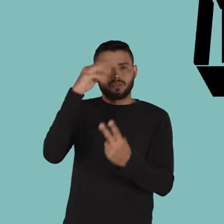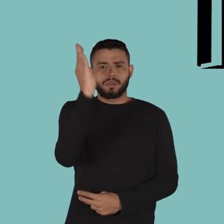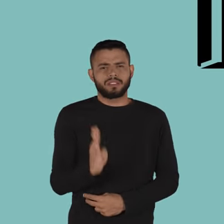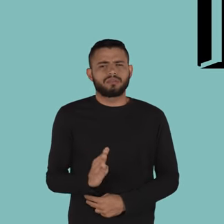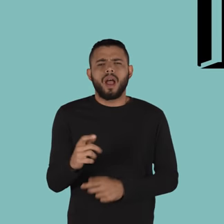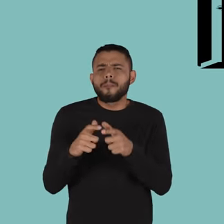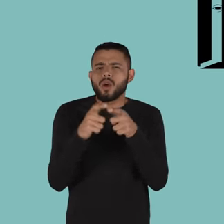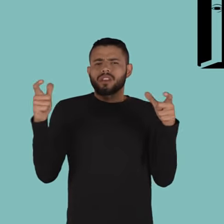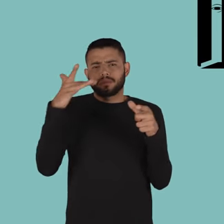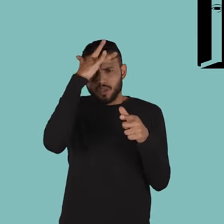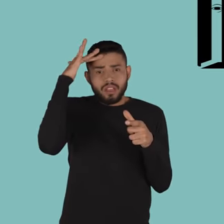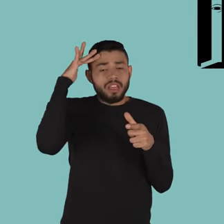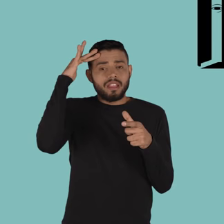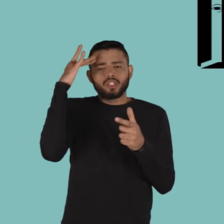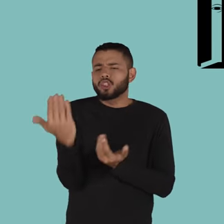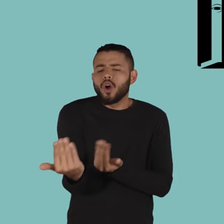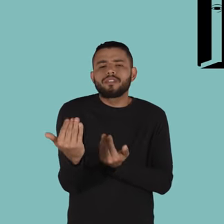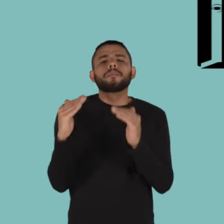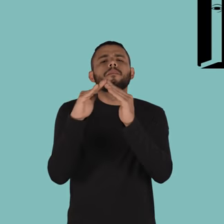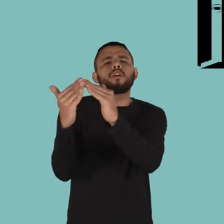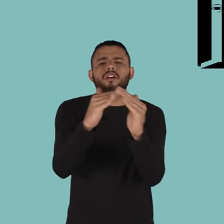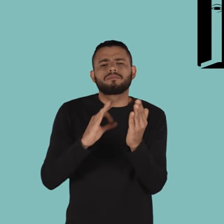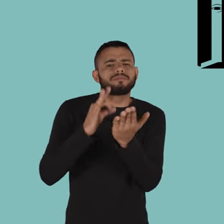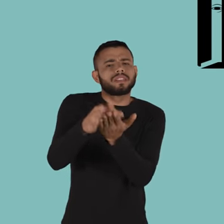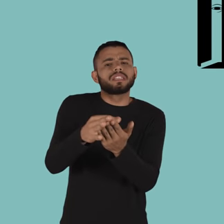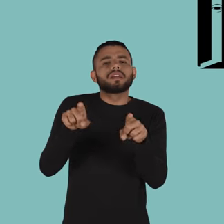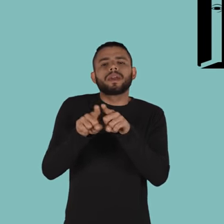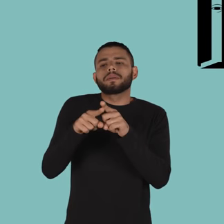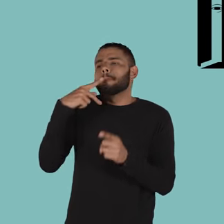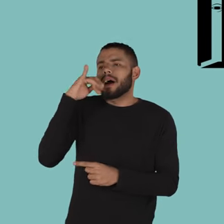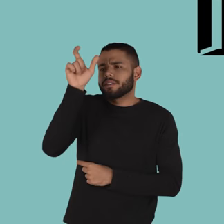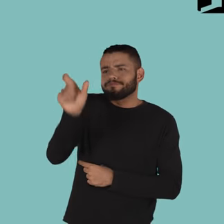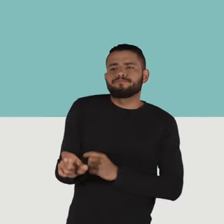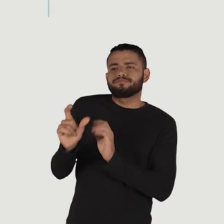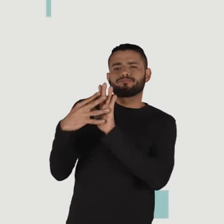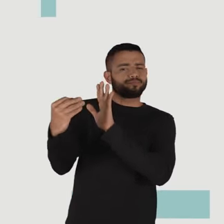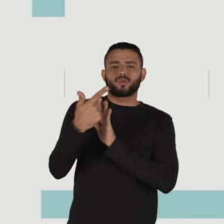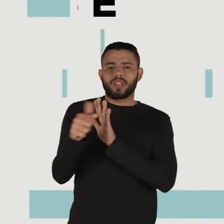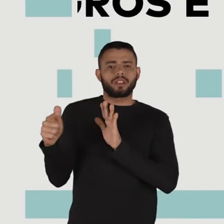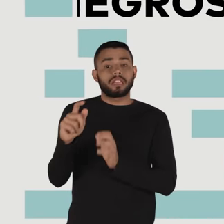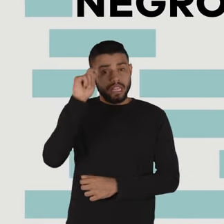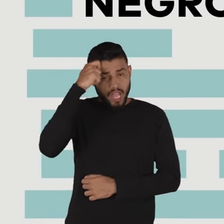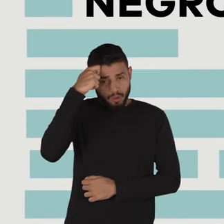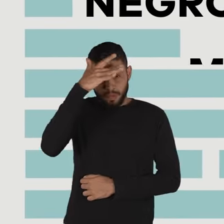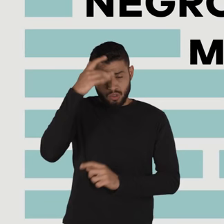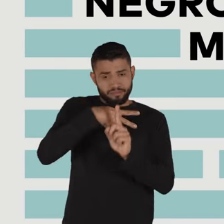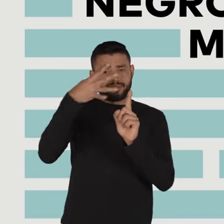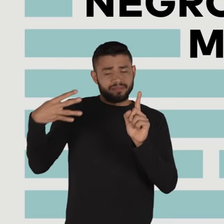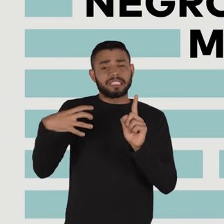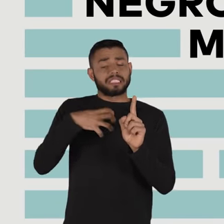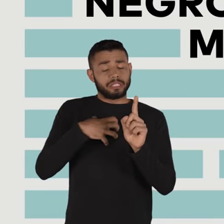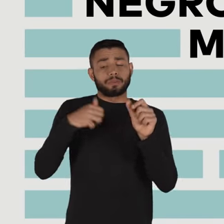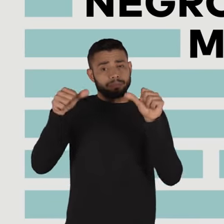sendo que a maior parte dos encarcerados são jovens, periféricos e com ausência de figura paterna. Negros e LGBTs sentem muito